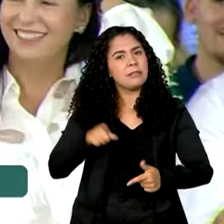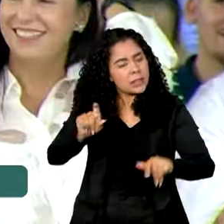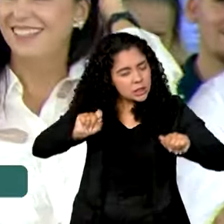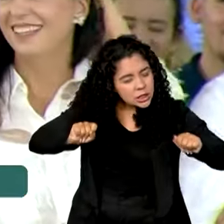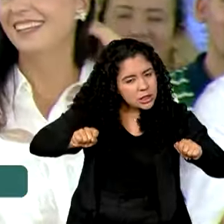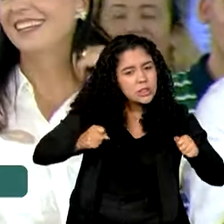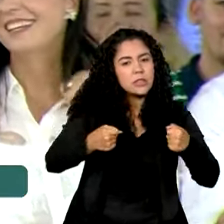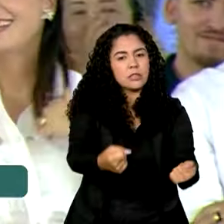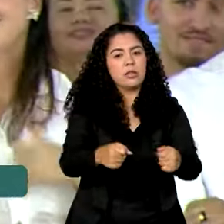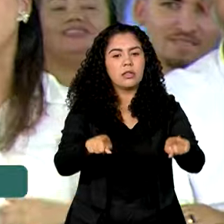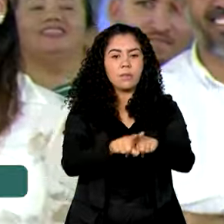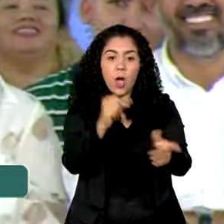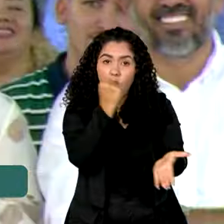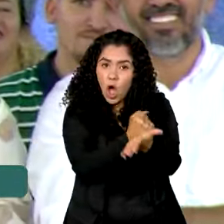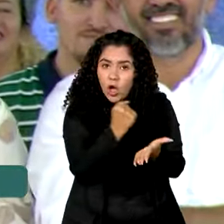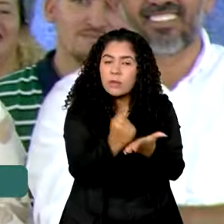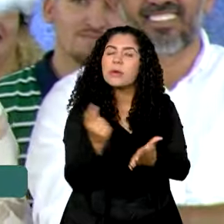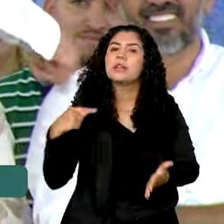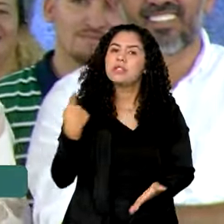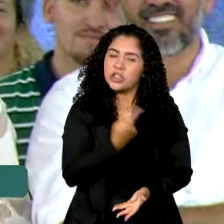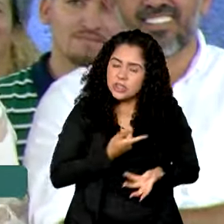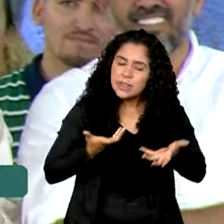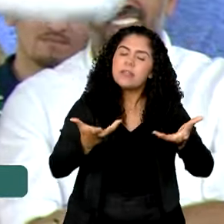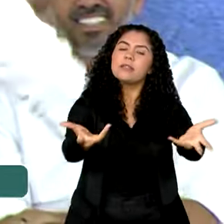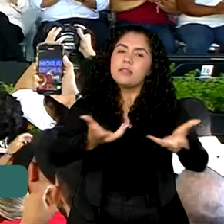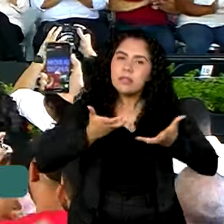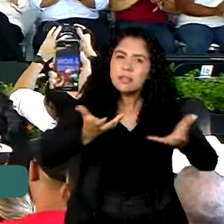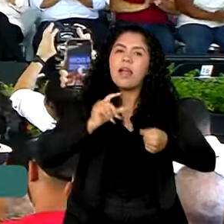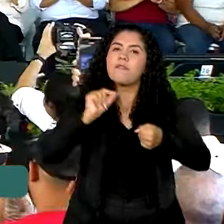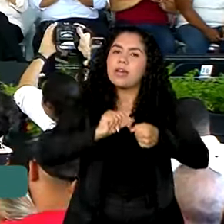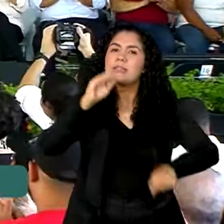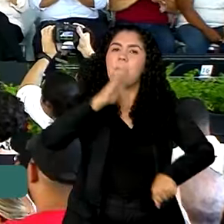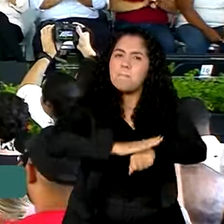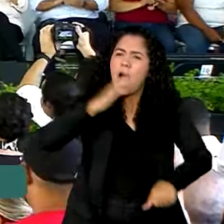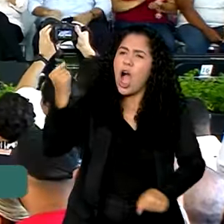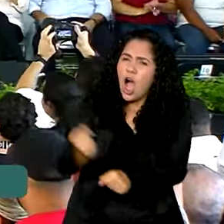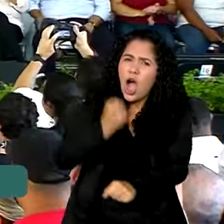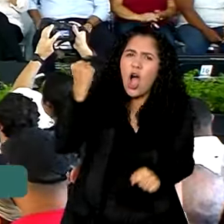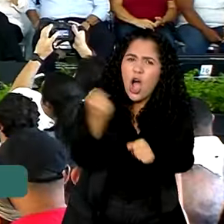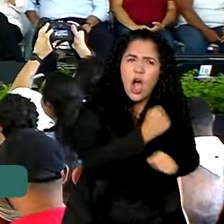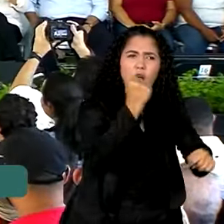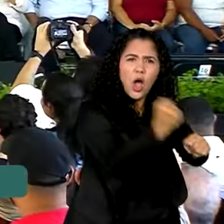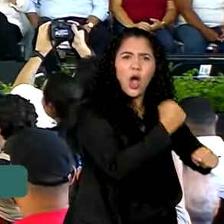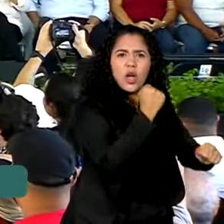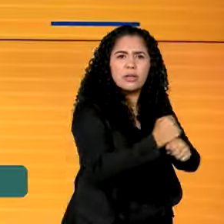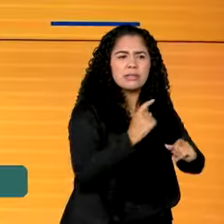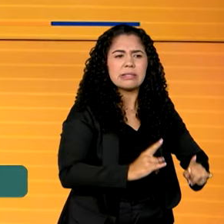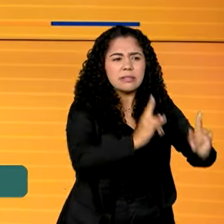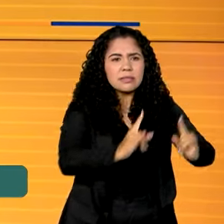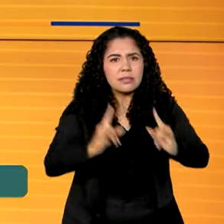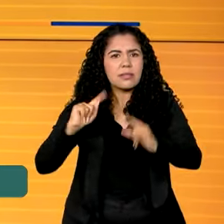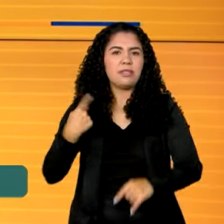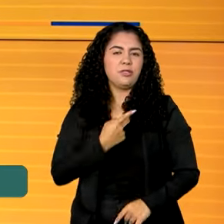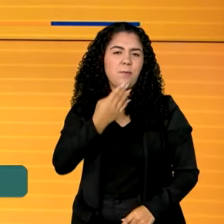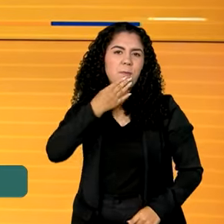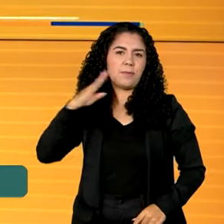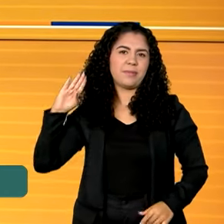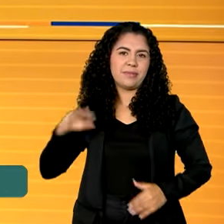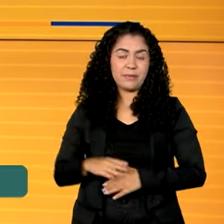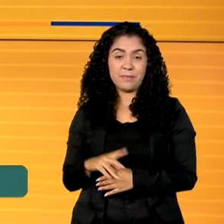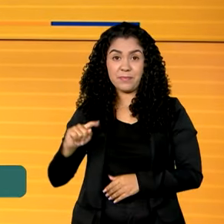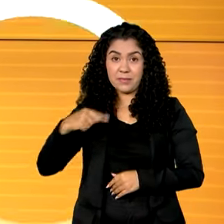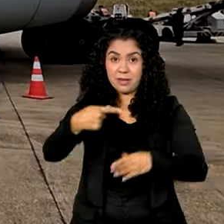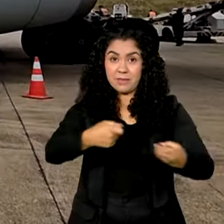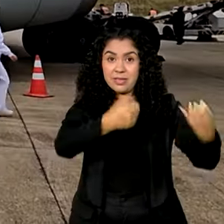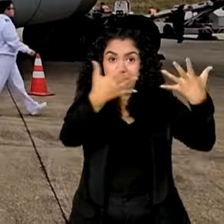contratar, porque nós queremos fazer mais que os 2 milhões que nós prometemos. Veja